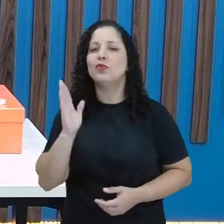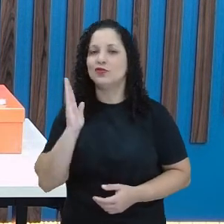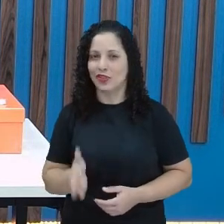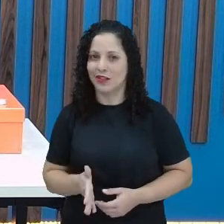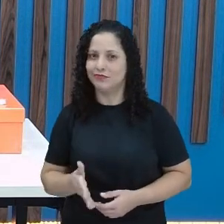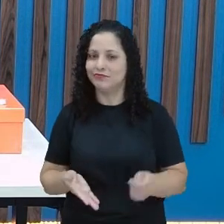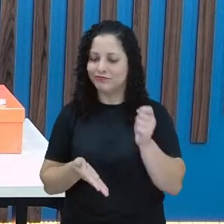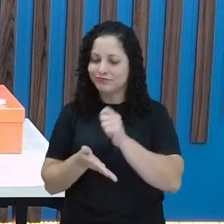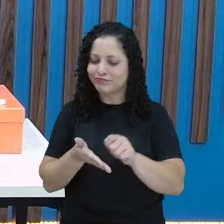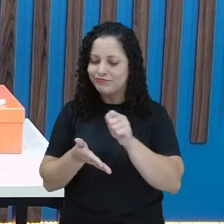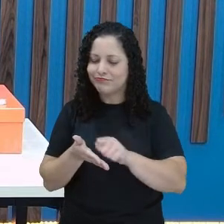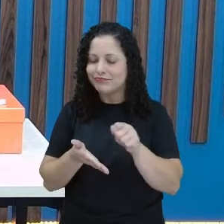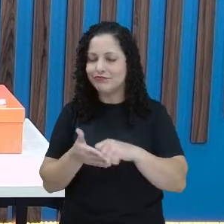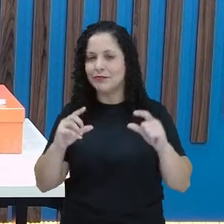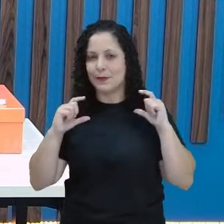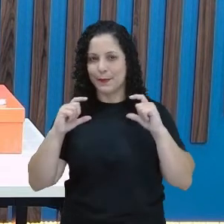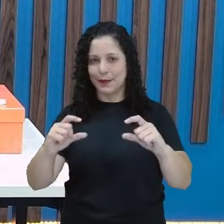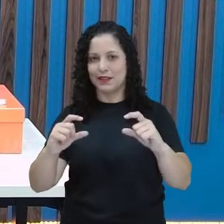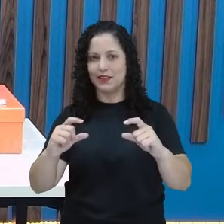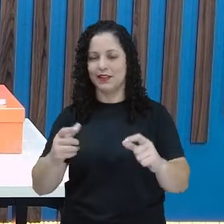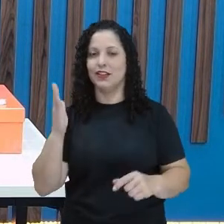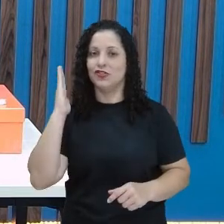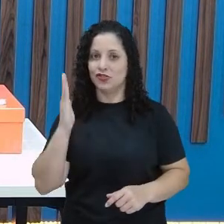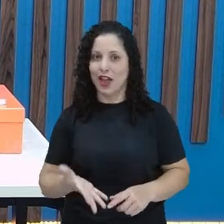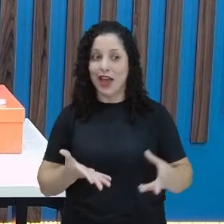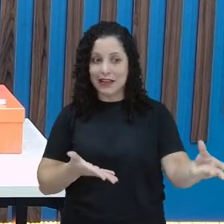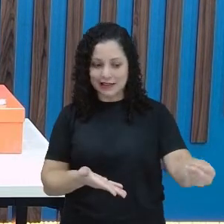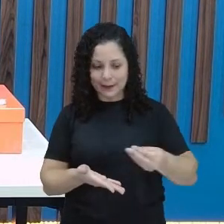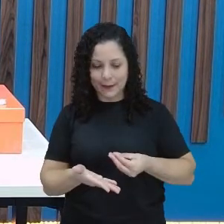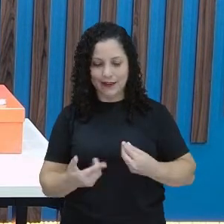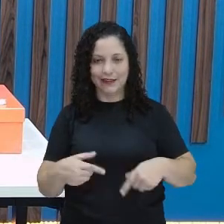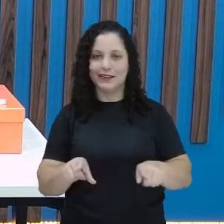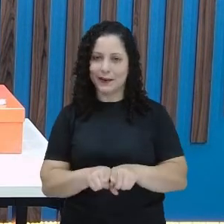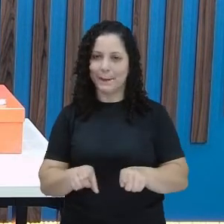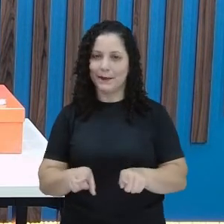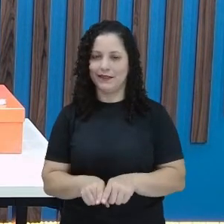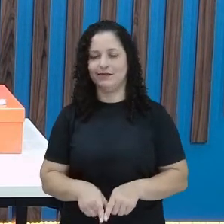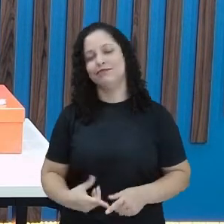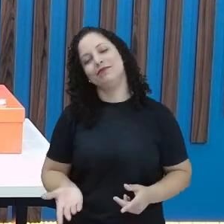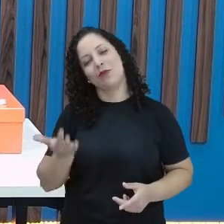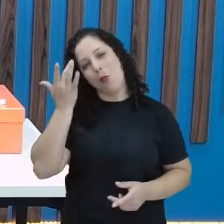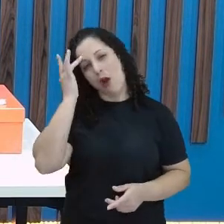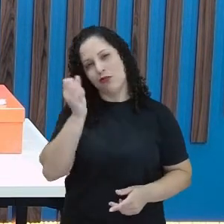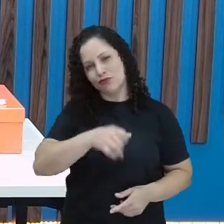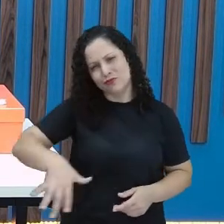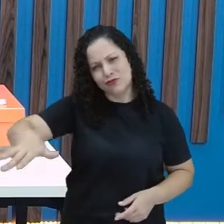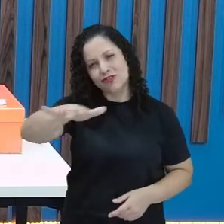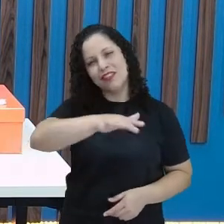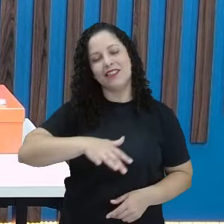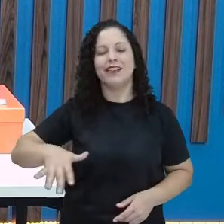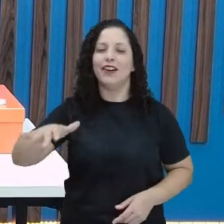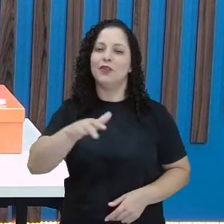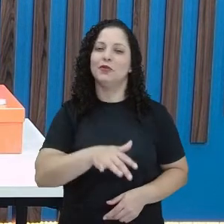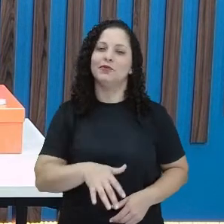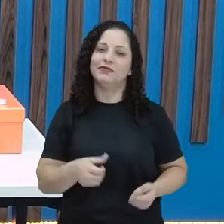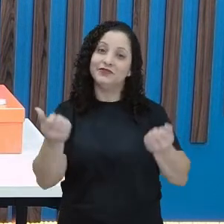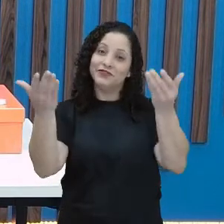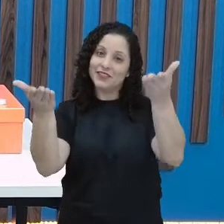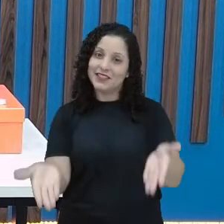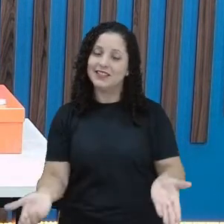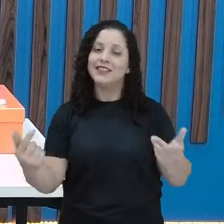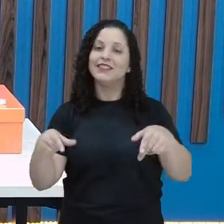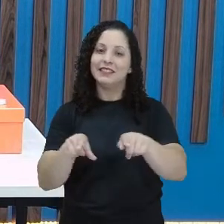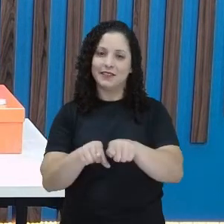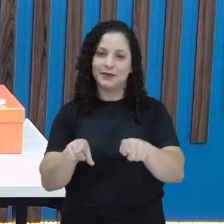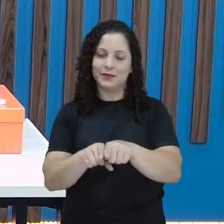não já escreveu um bilhete ou não já recebeu um bilhete? Eu acredito que todo mundo, inclusive você.